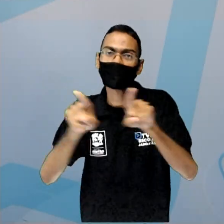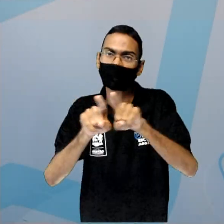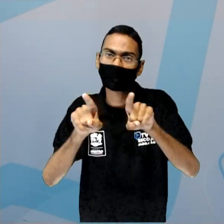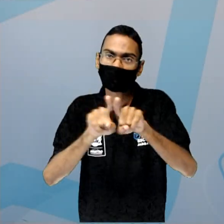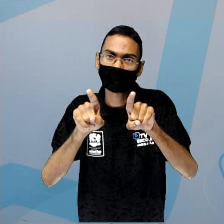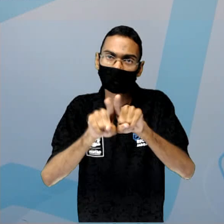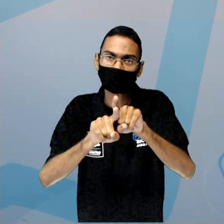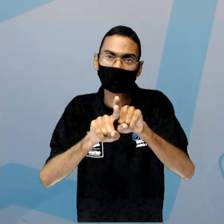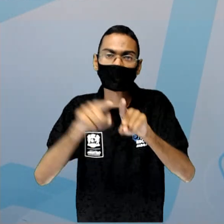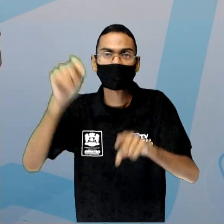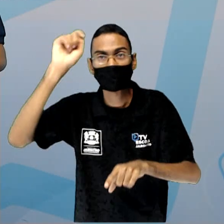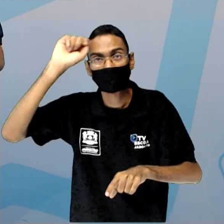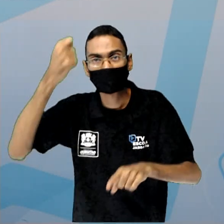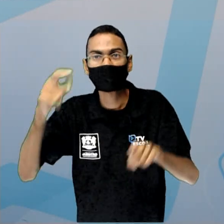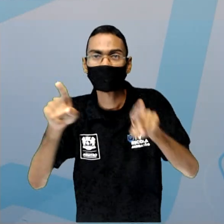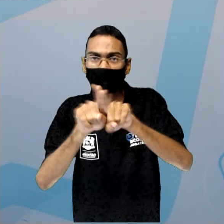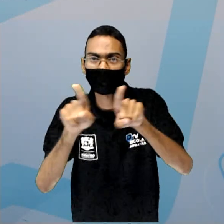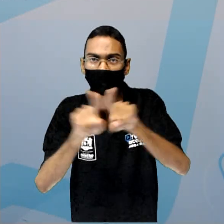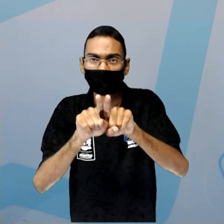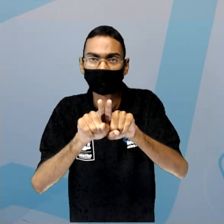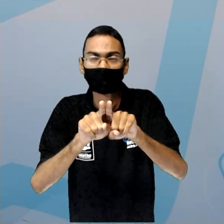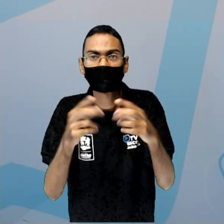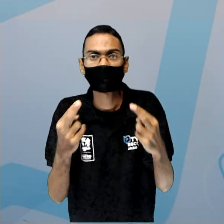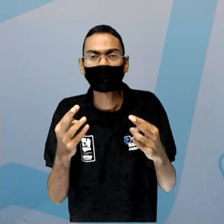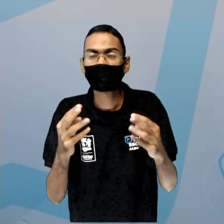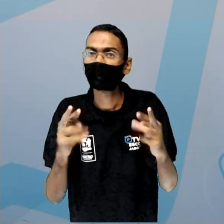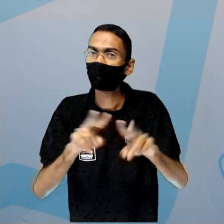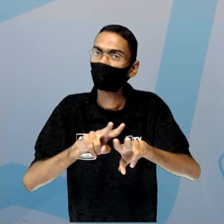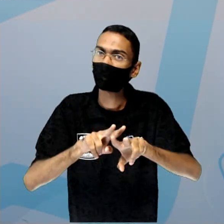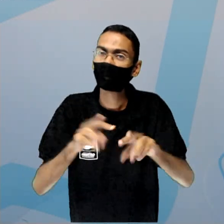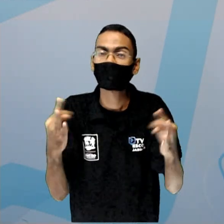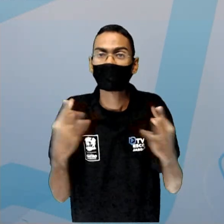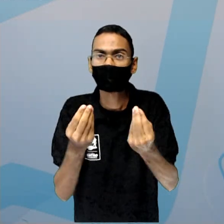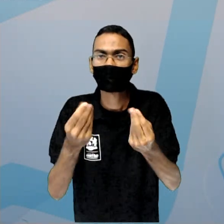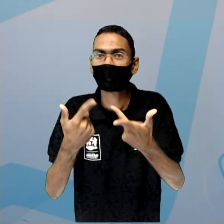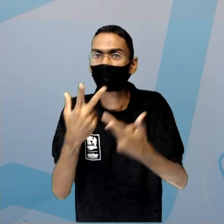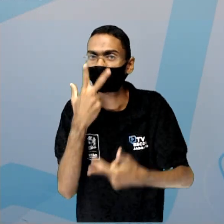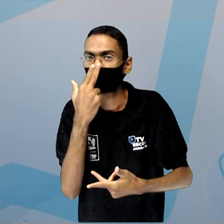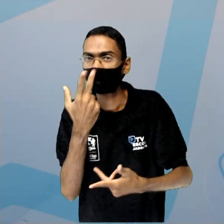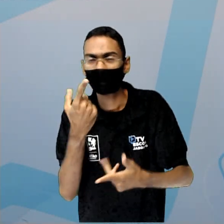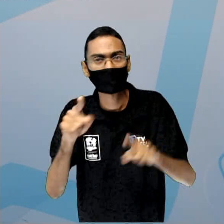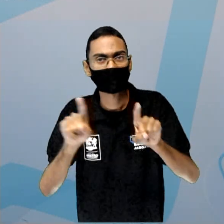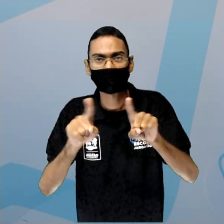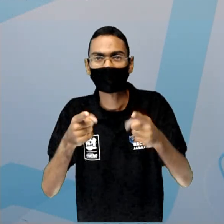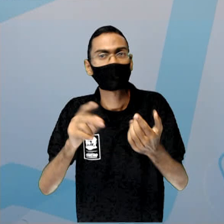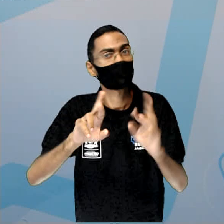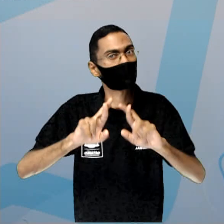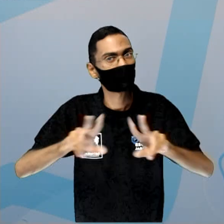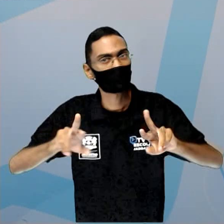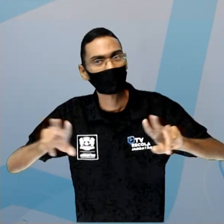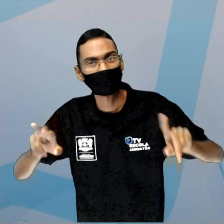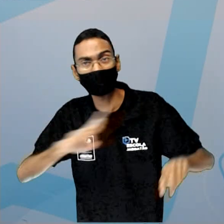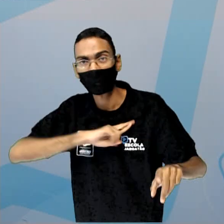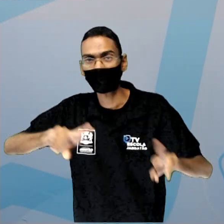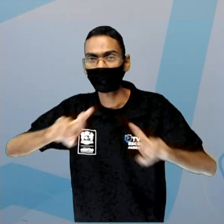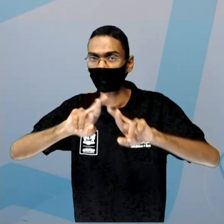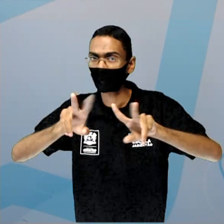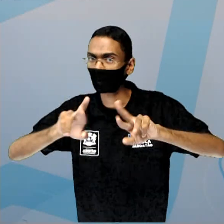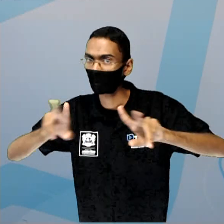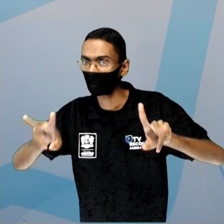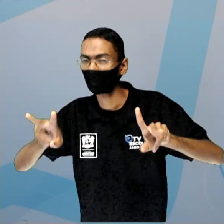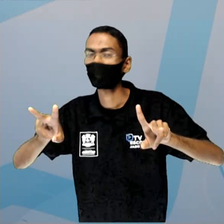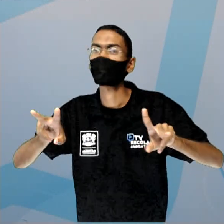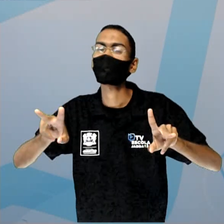Não, não tem nada igual. Uma coisa é o candomblé, uma coisa é a umbanda, outra coisa é a jurema,